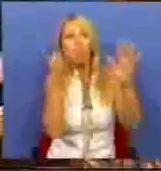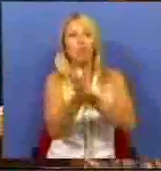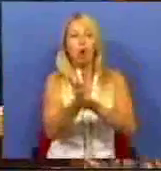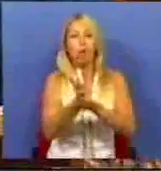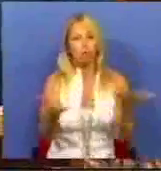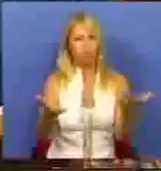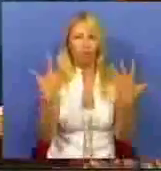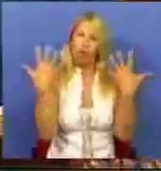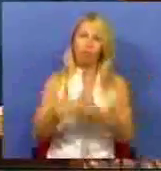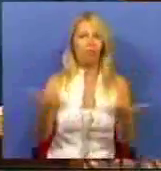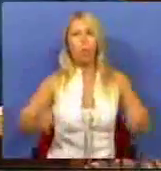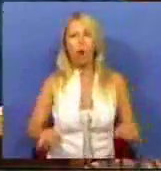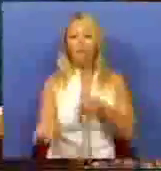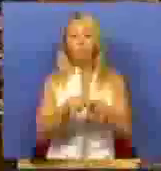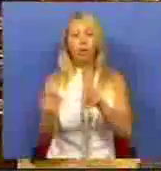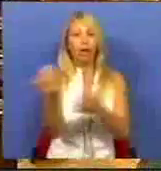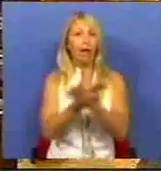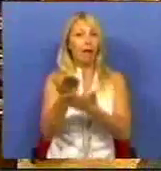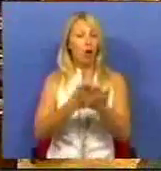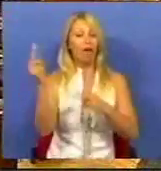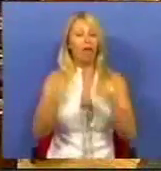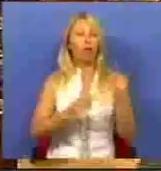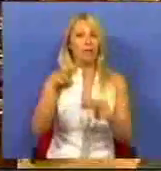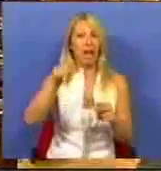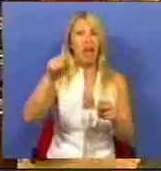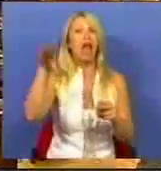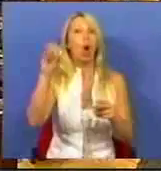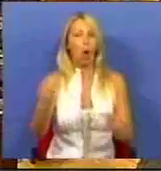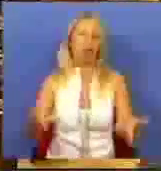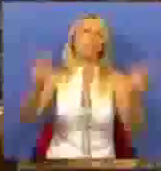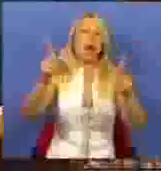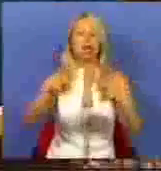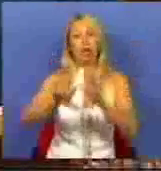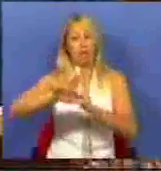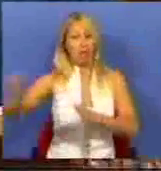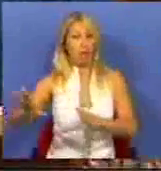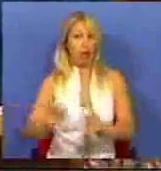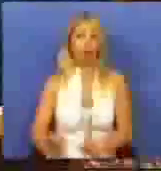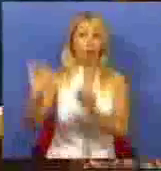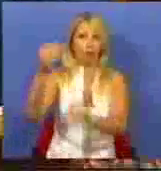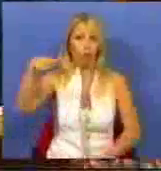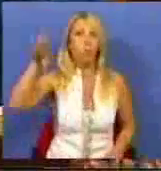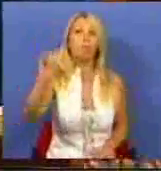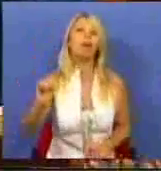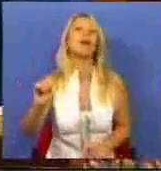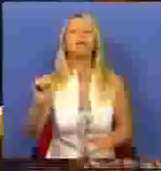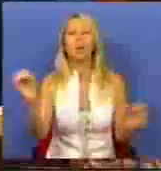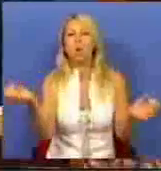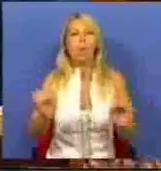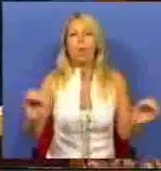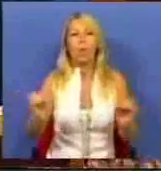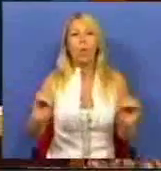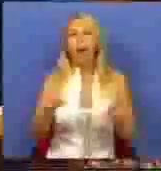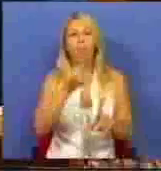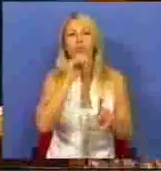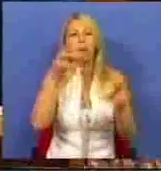políticas económicas e financeiras neoliberais da direita e do Partido Socialista não há lugar para a